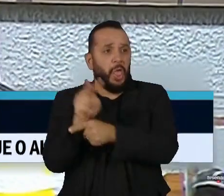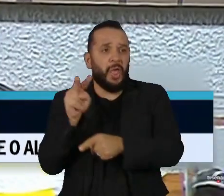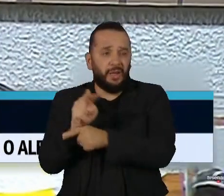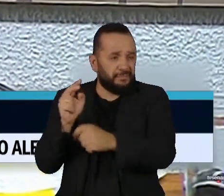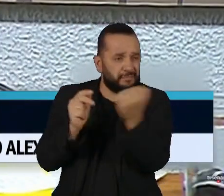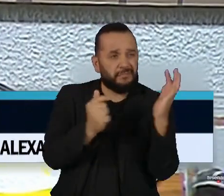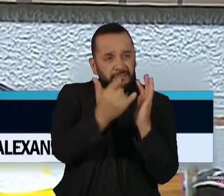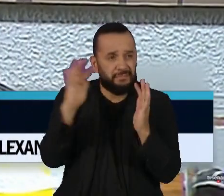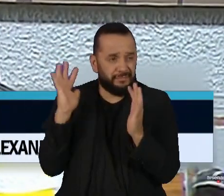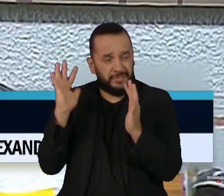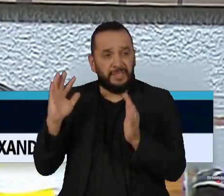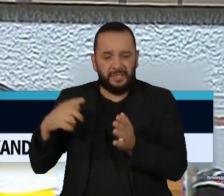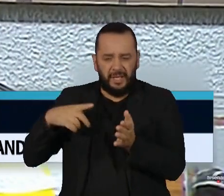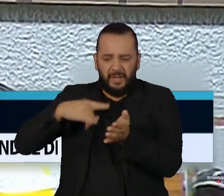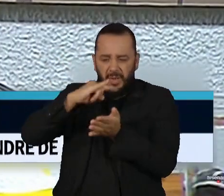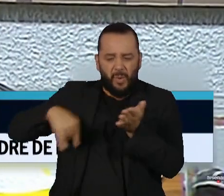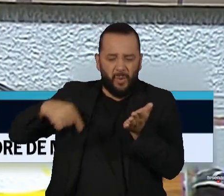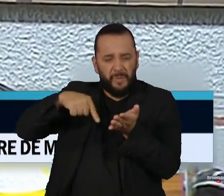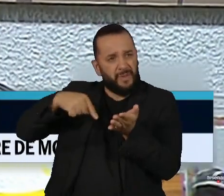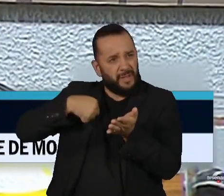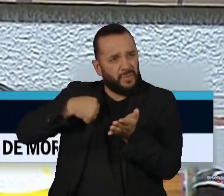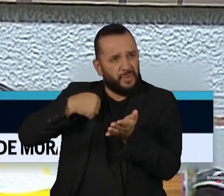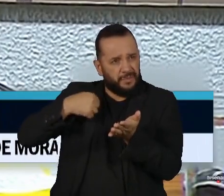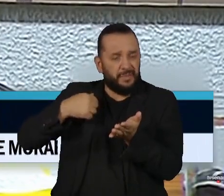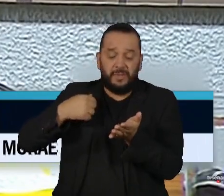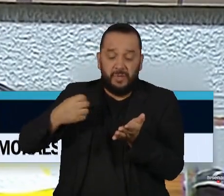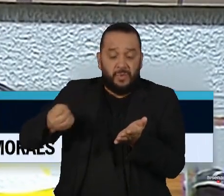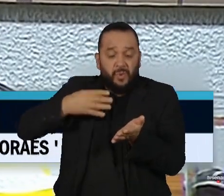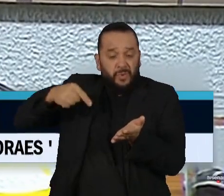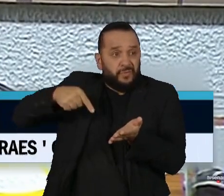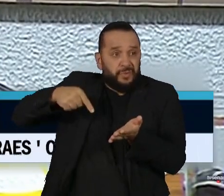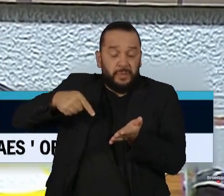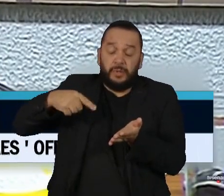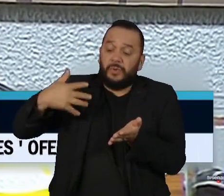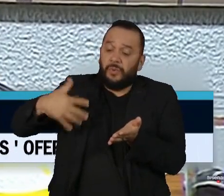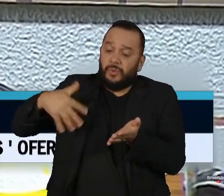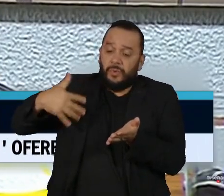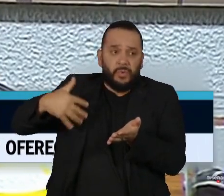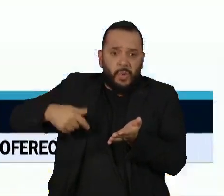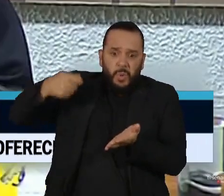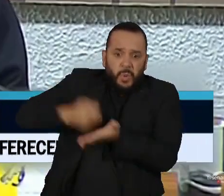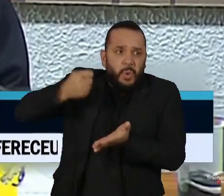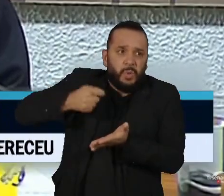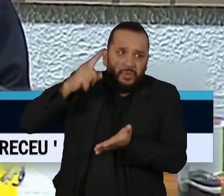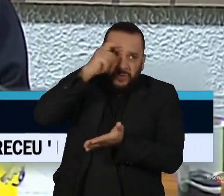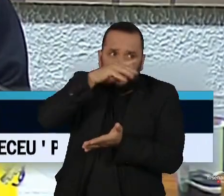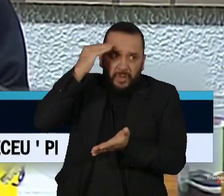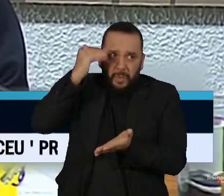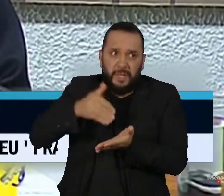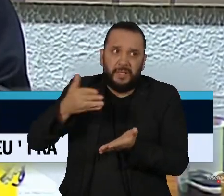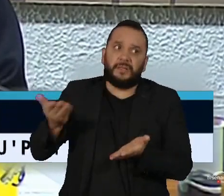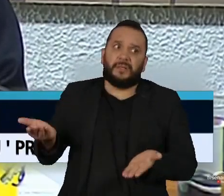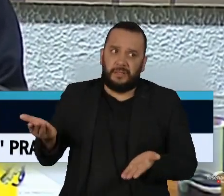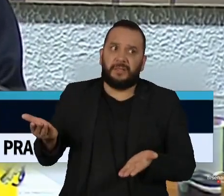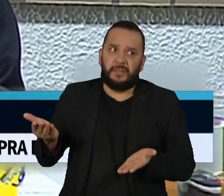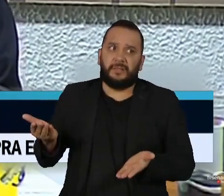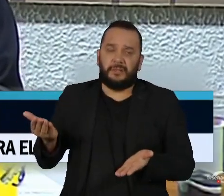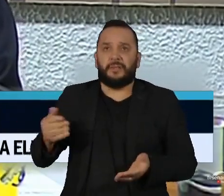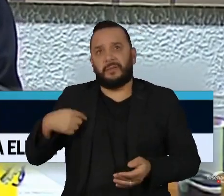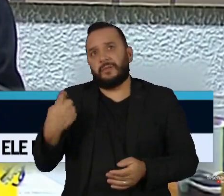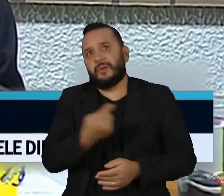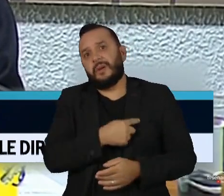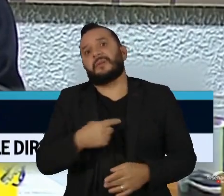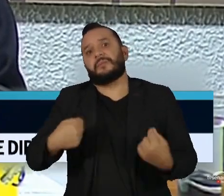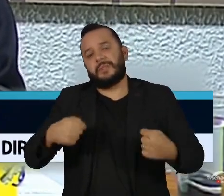Esse documento é extremamente duro e difícil. Nós temos que buscar, à luz do